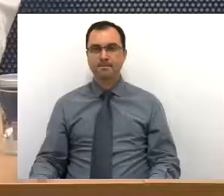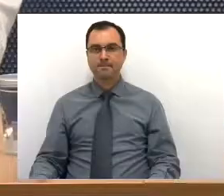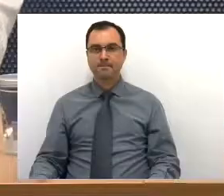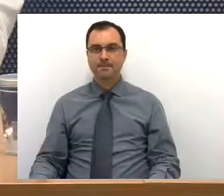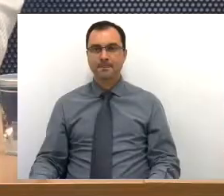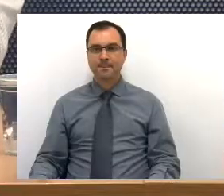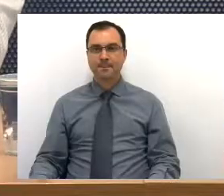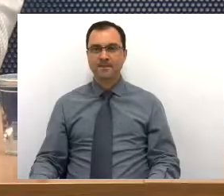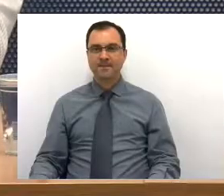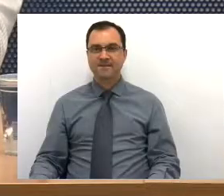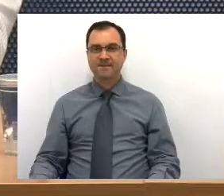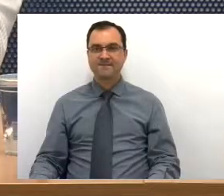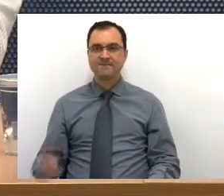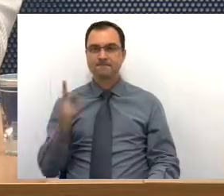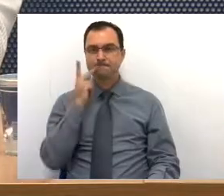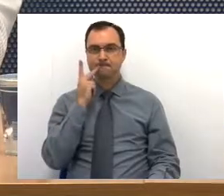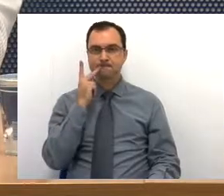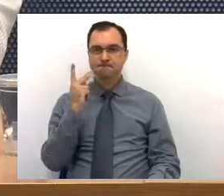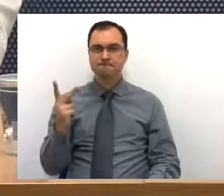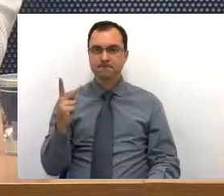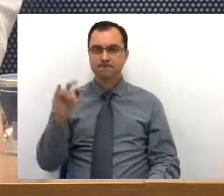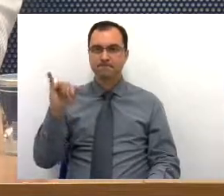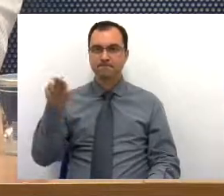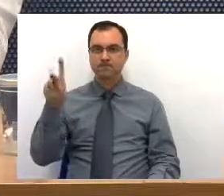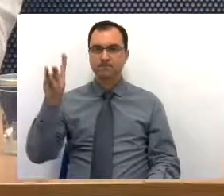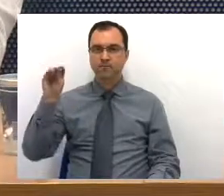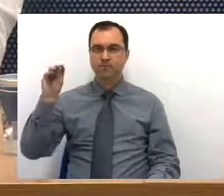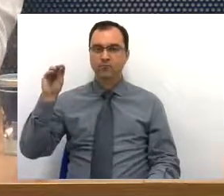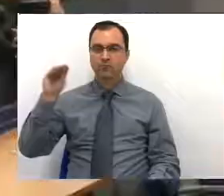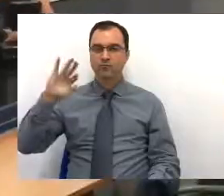Com a palavra, o senhor Hilo Carneiro.